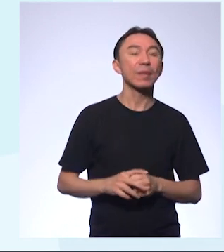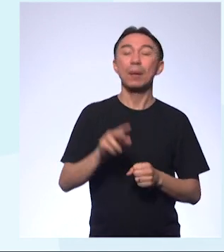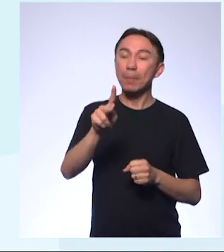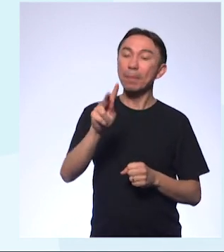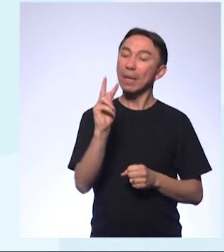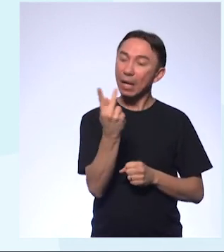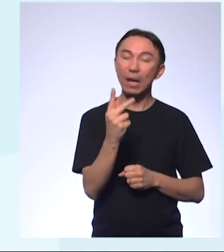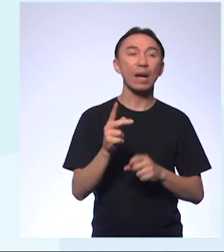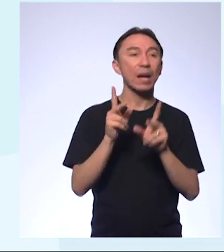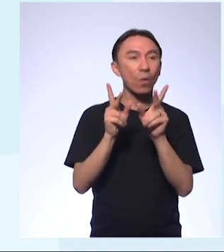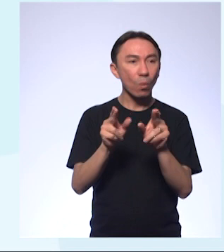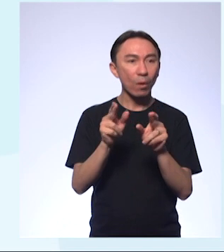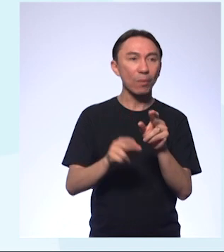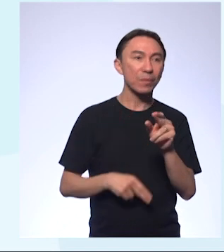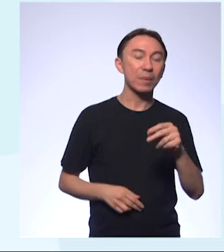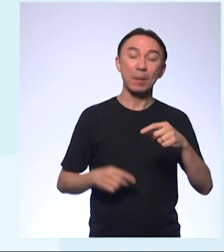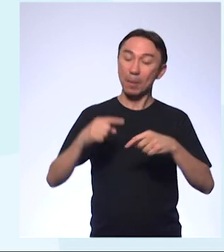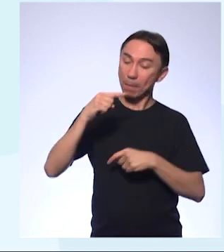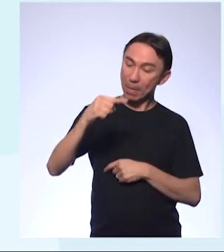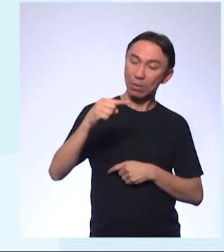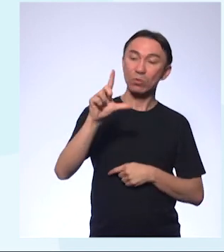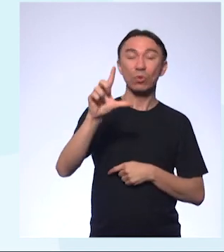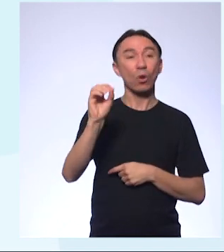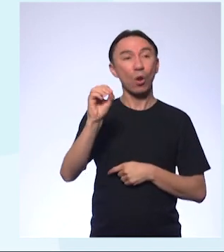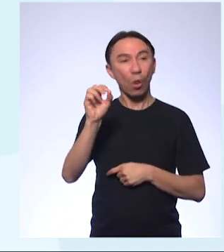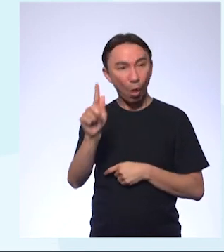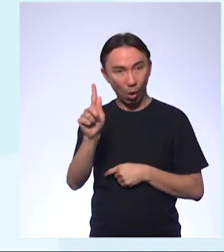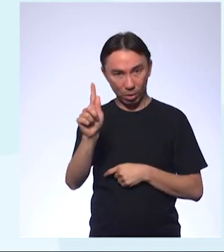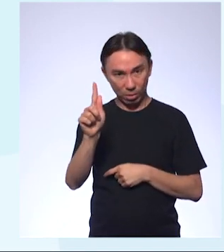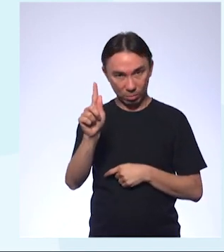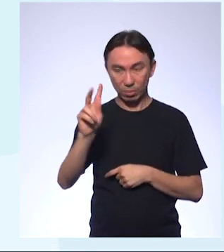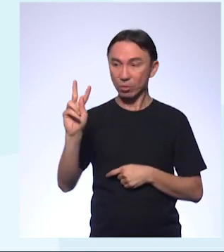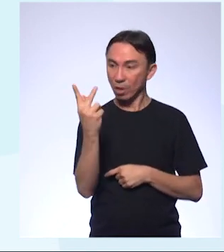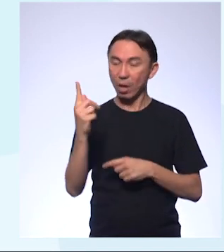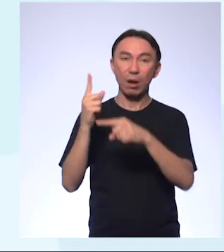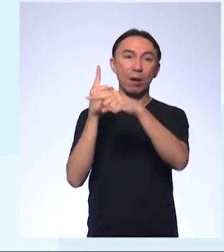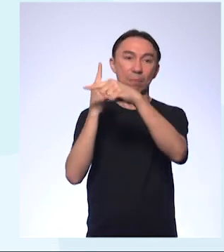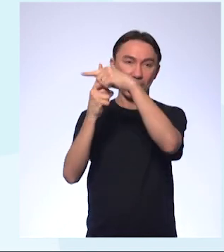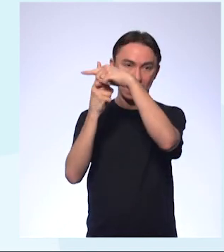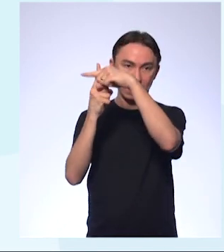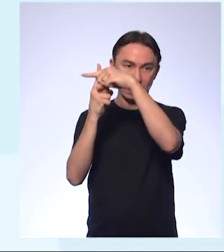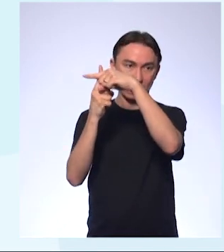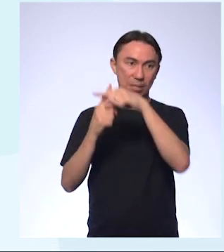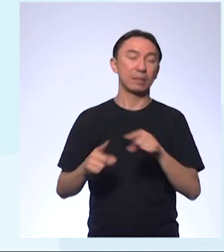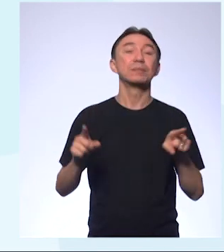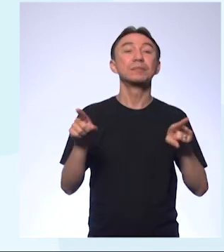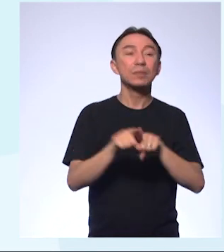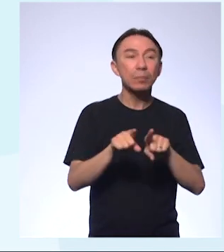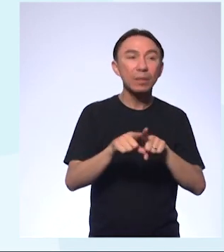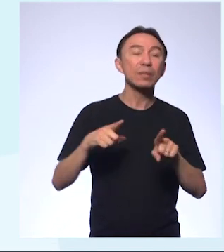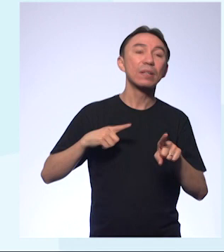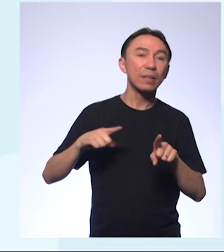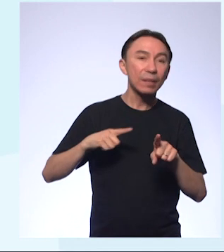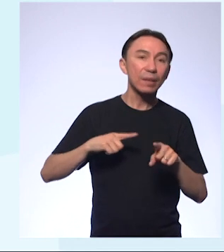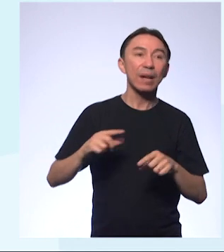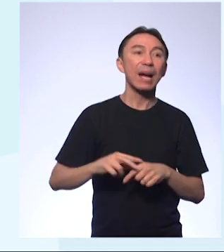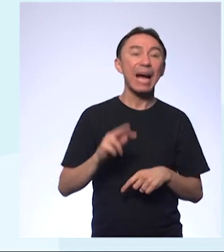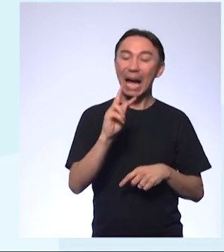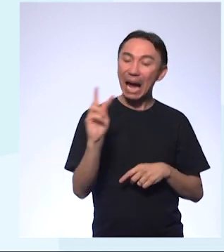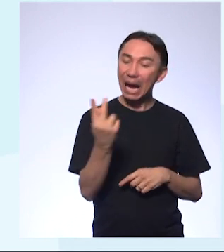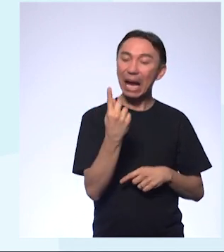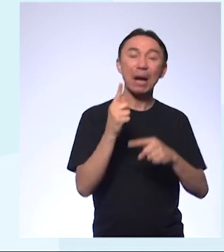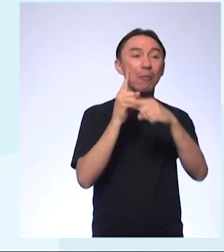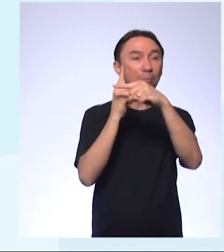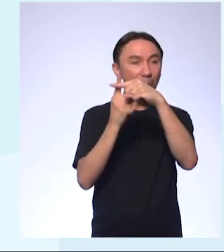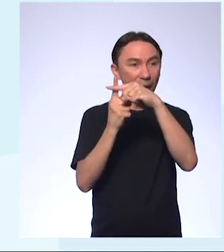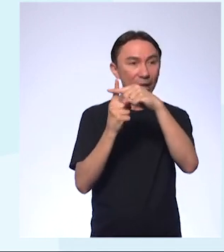é igual ao menos logaritmo da concentração de H⁺. E também nós temos que a concentração de H⁺,